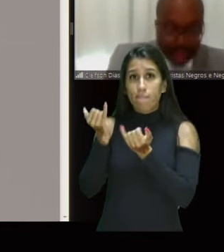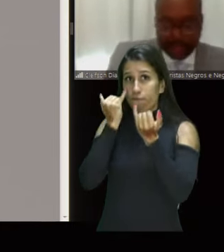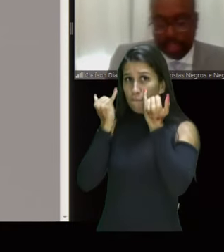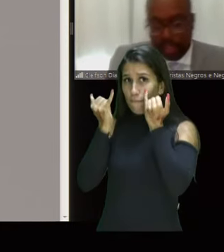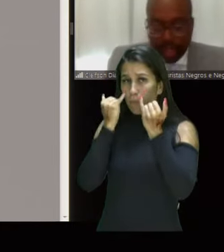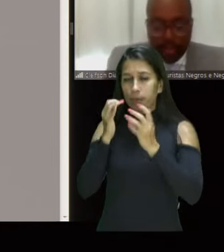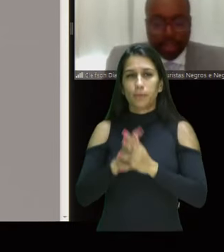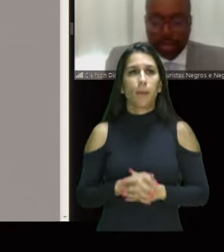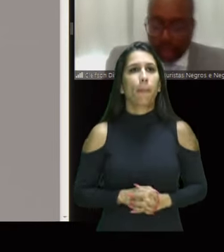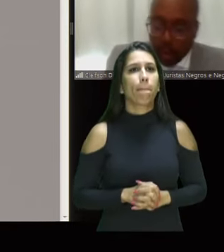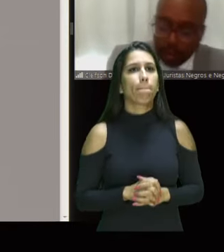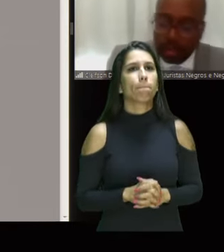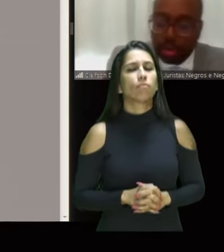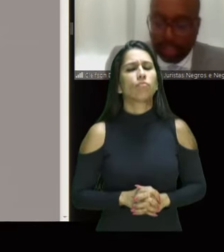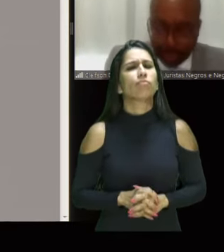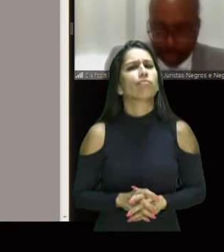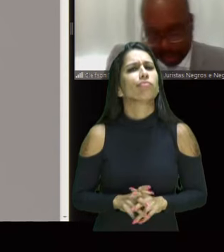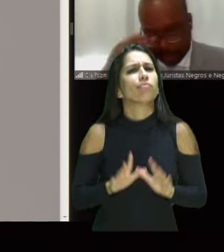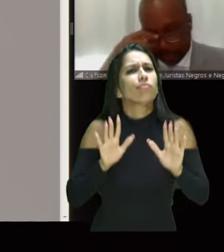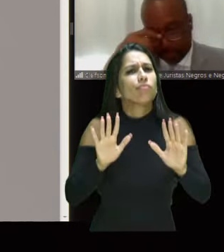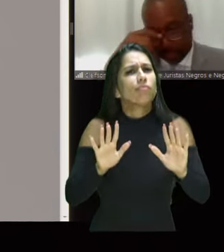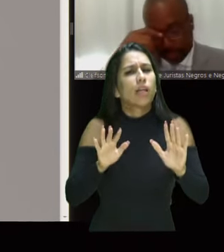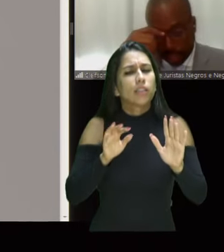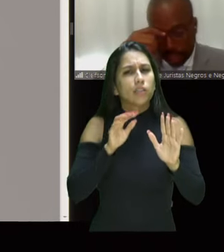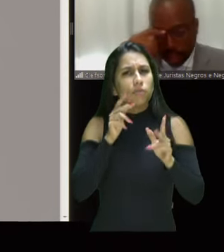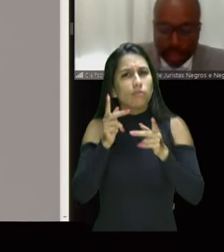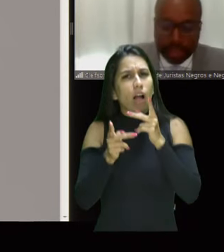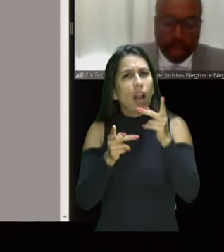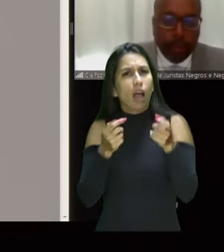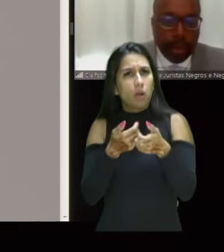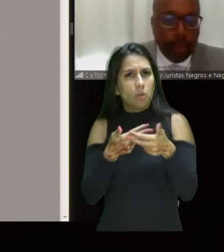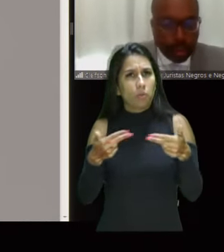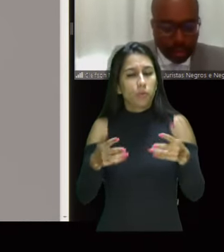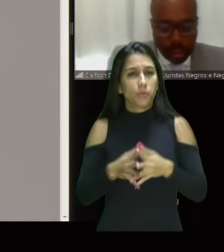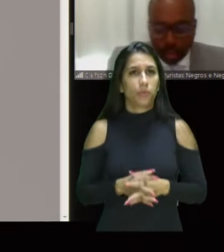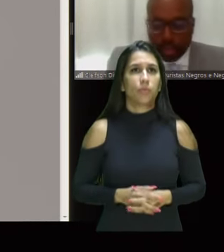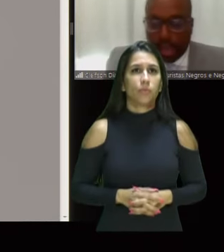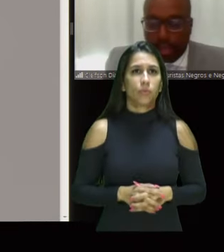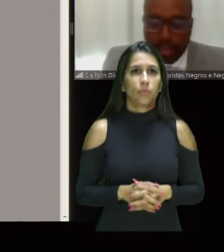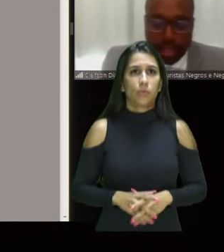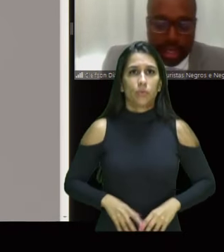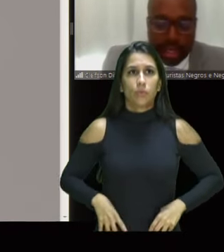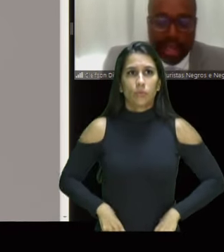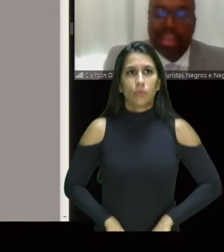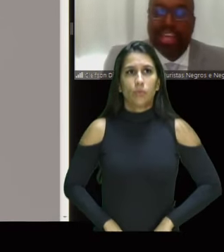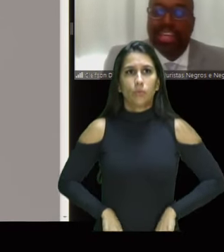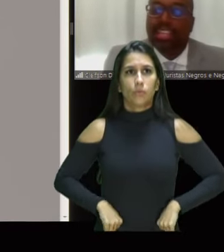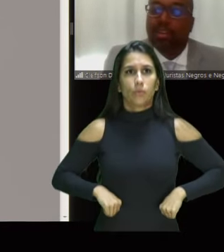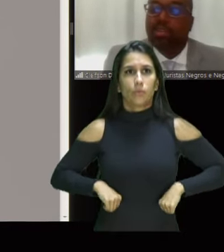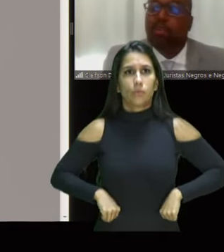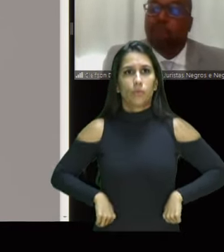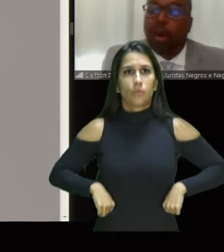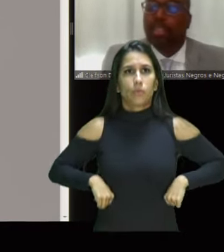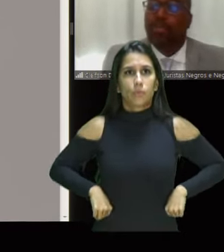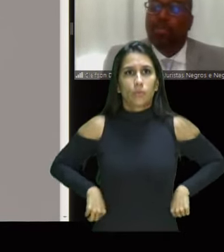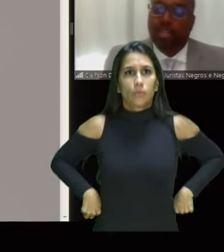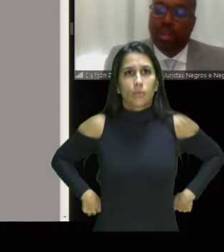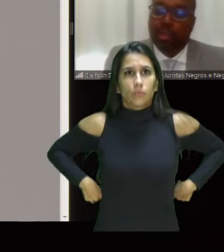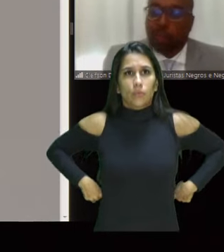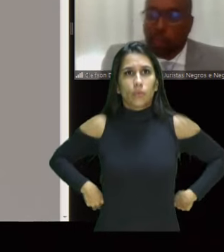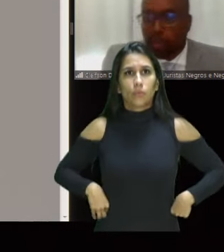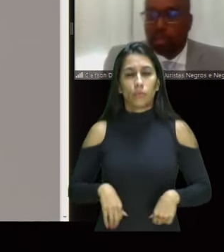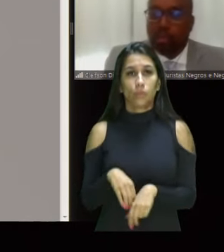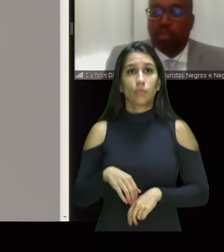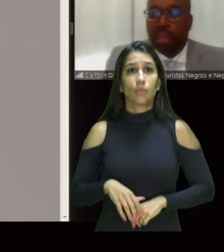Mas eu queria mencionar algumas sutilezas. Eu mencionei alguns dados, e pelo suporte de